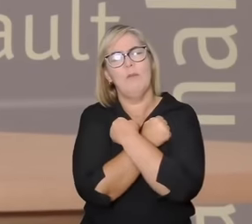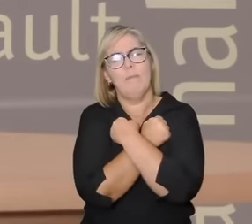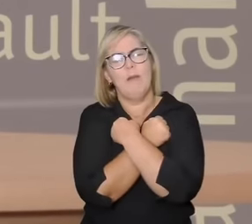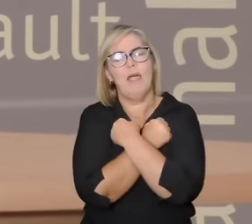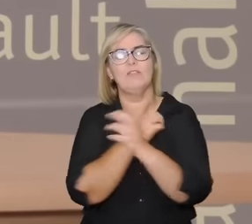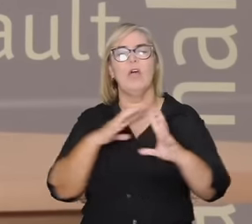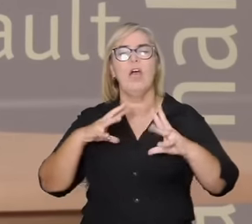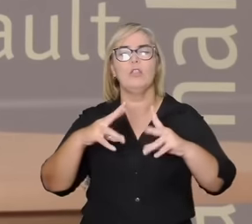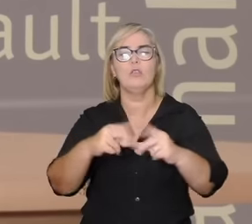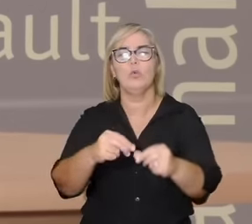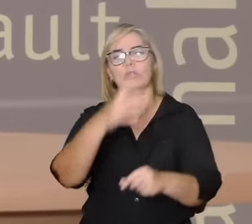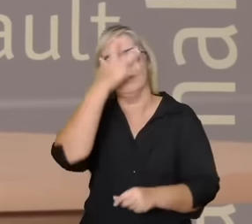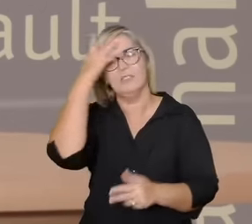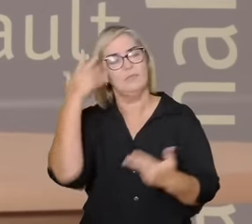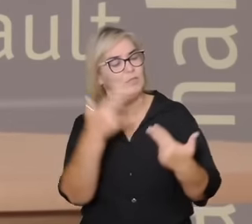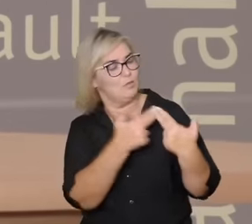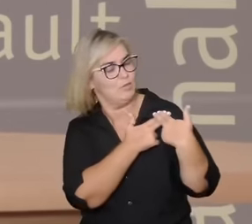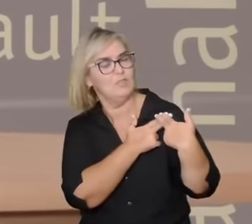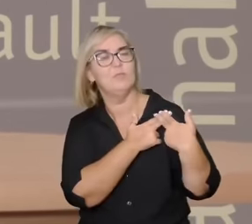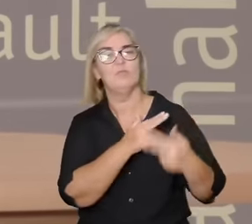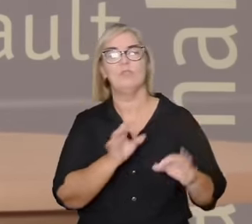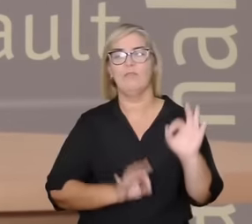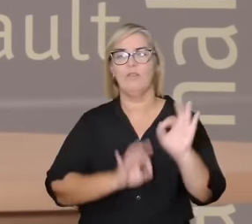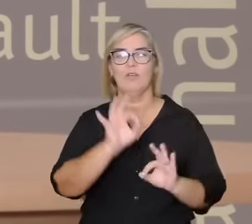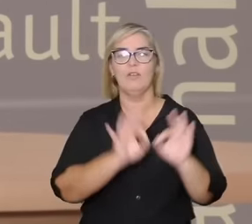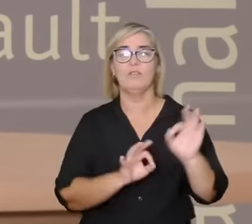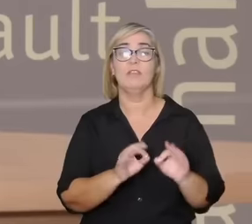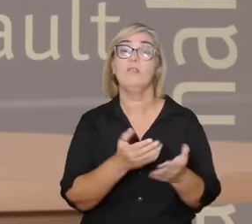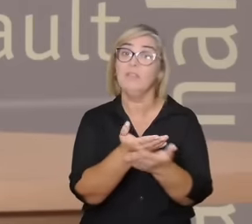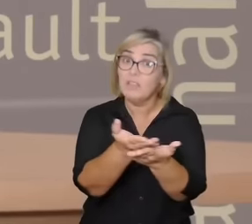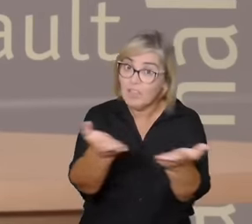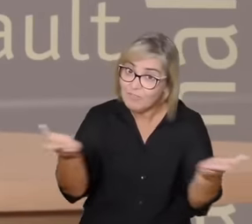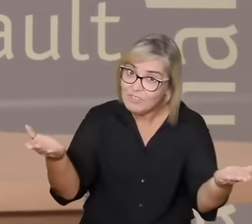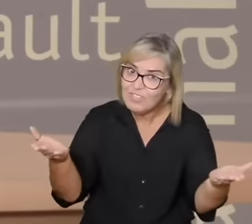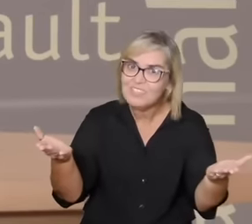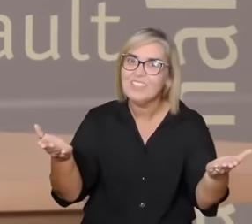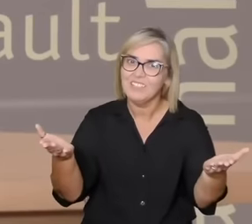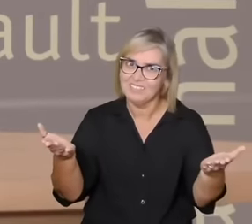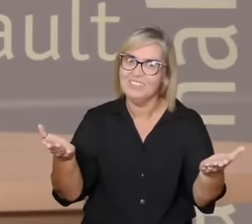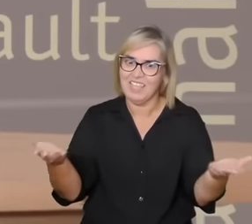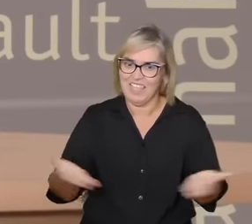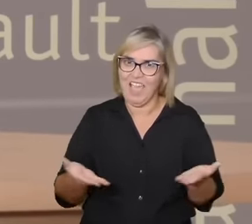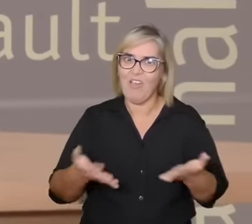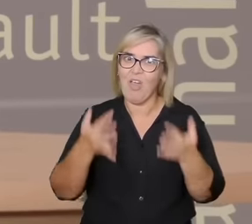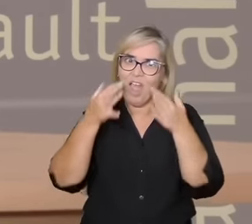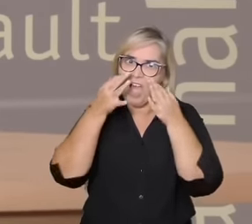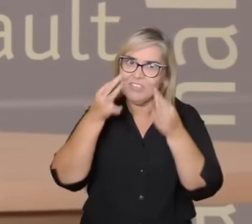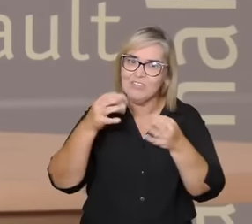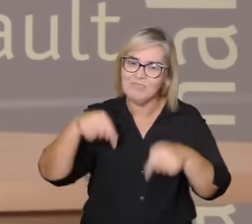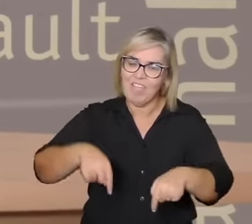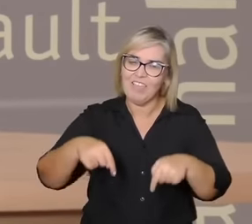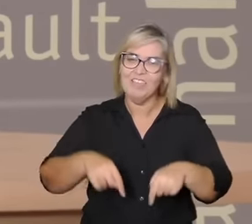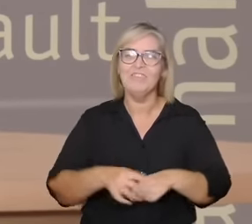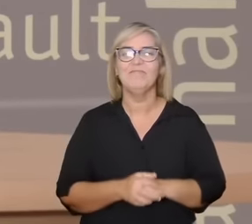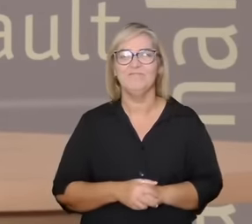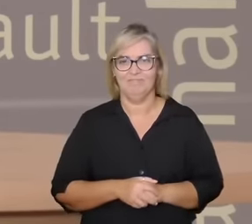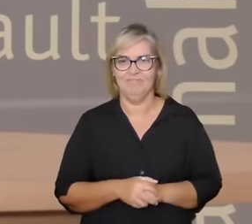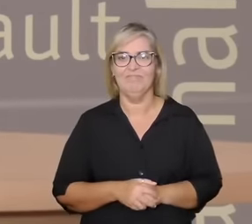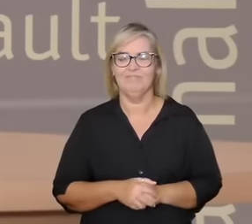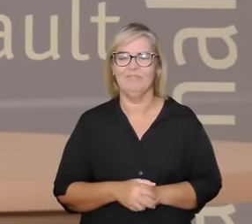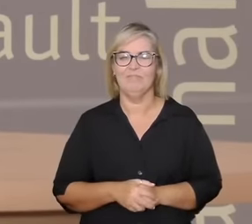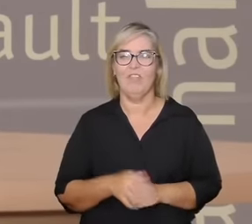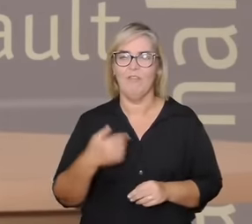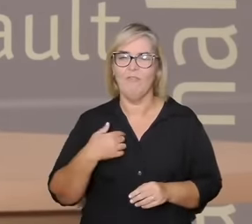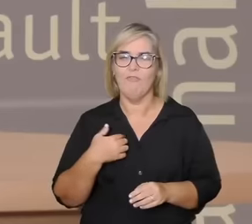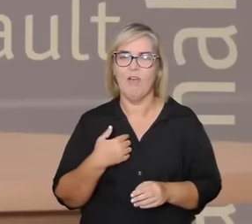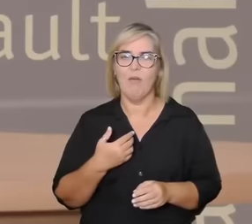toda a equipe que tornou isso possível e vocês que são especiais que estão aqui conosco vamos tentar investir no amor